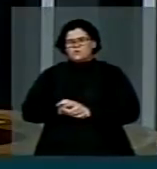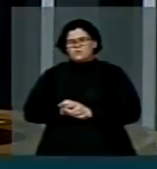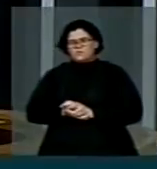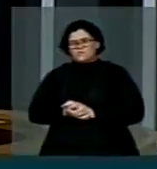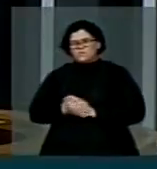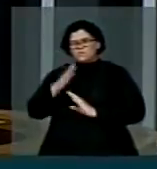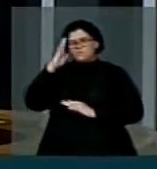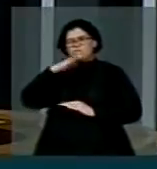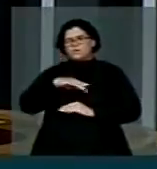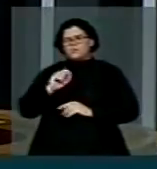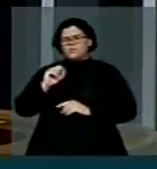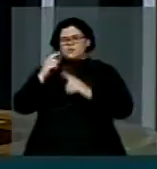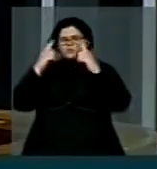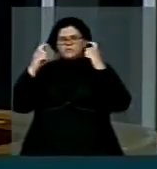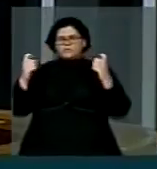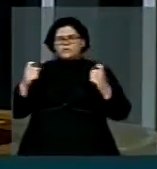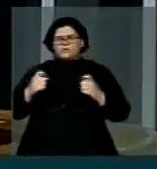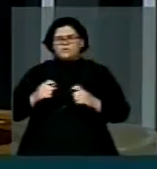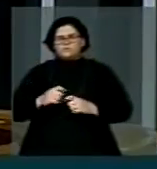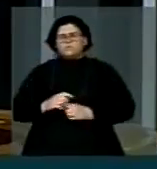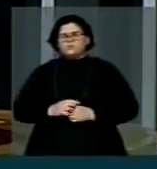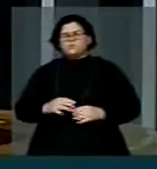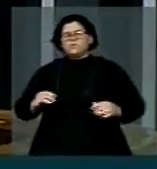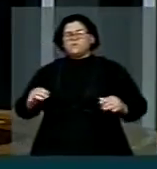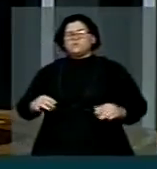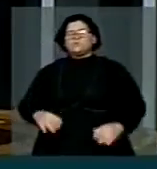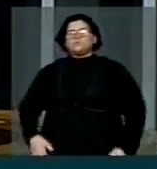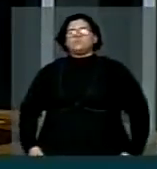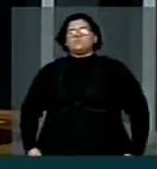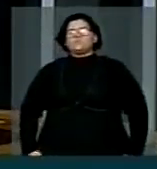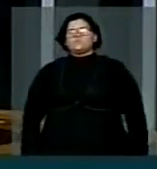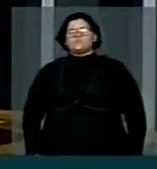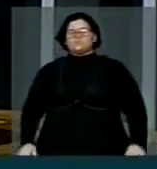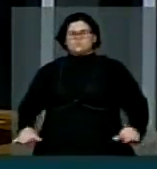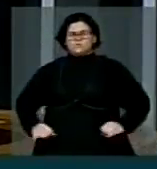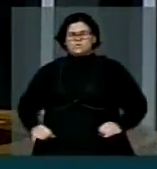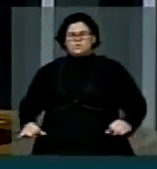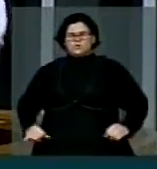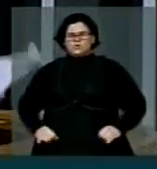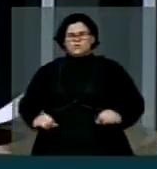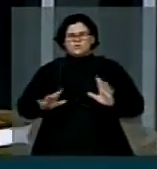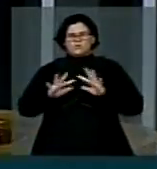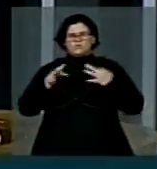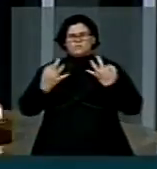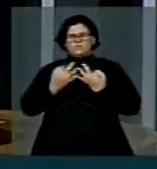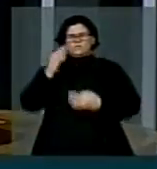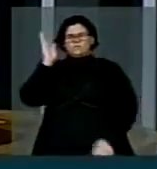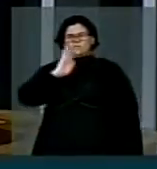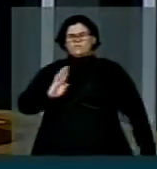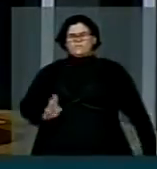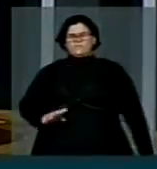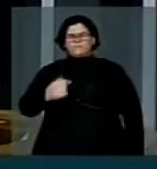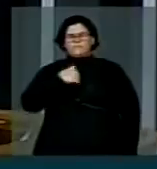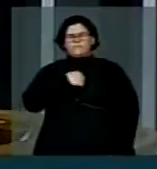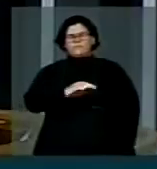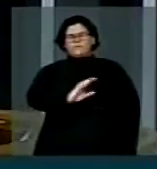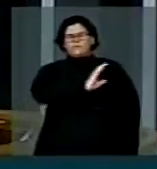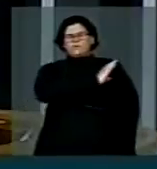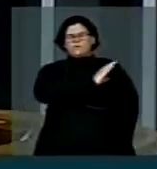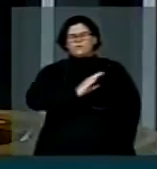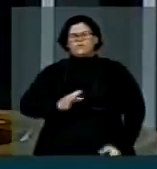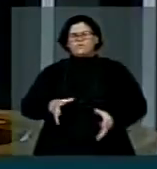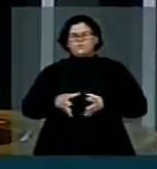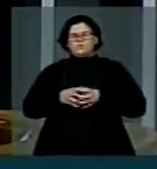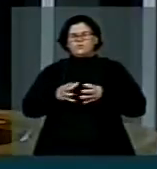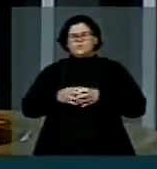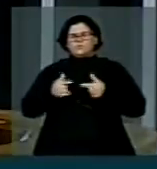que é a violência que tanto assola as famílias brasileiras. Sou coordenadora da Frente Parlamentar em defesa das vítimas de